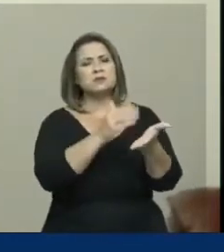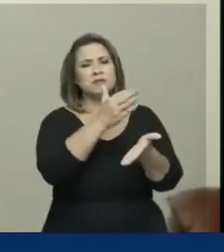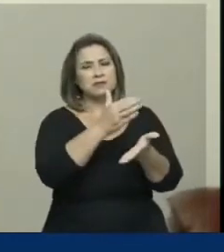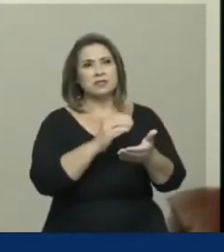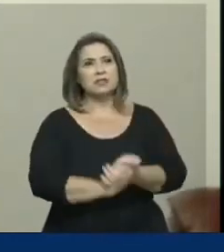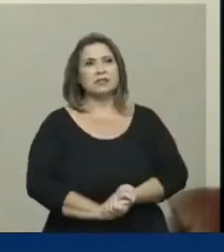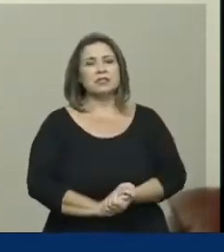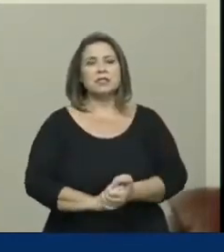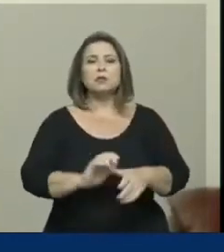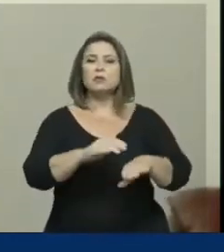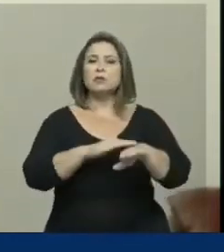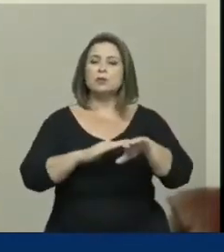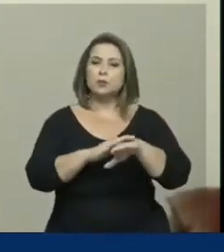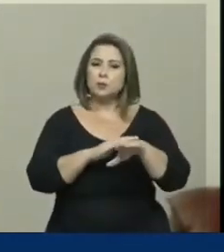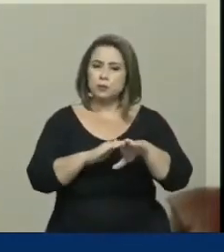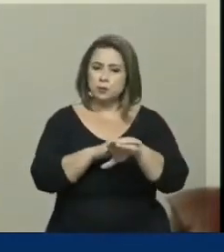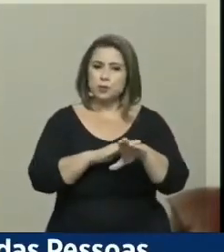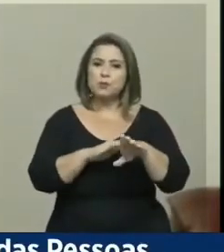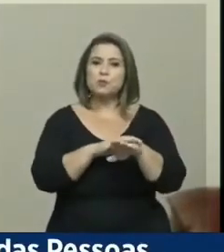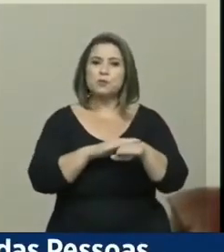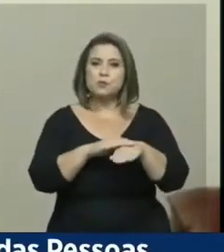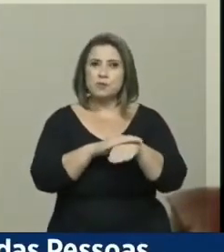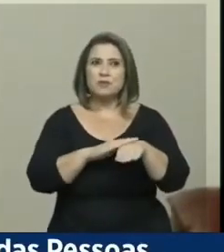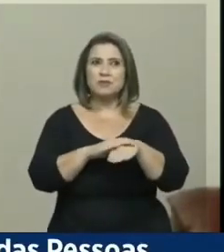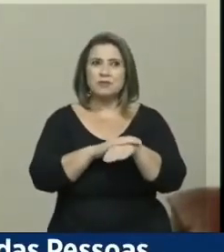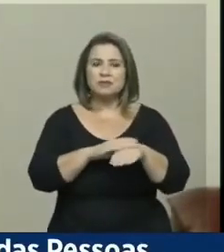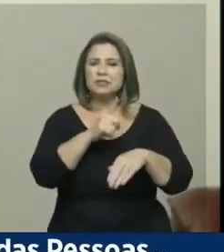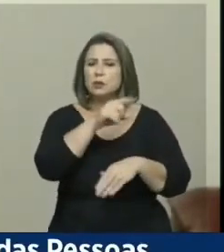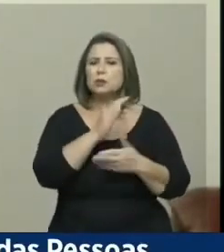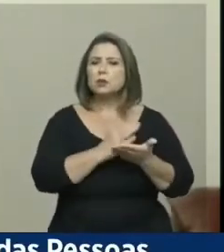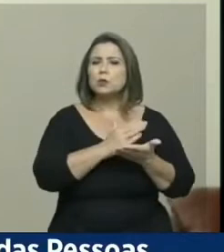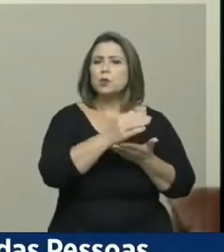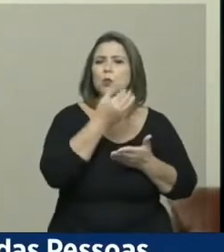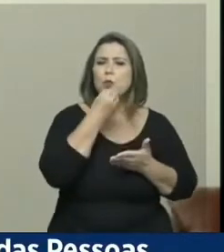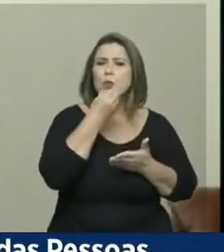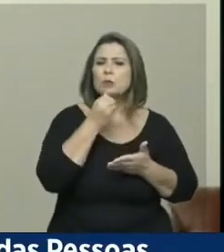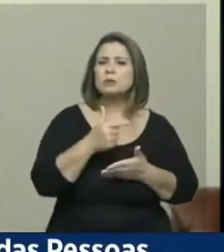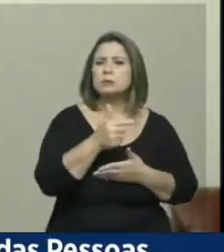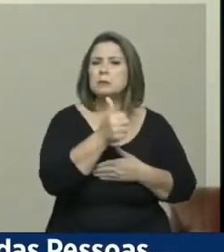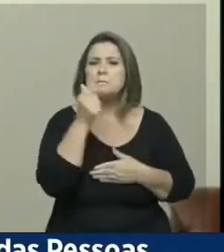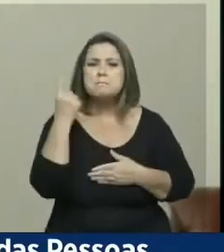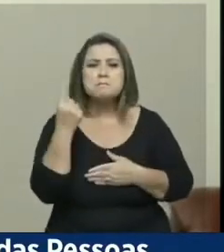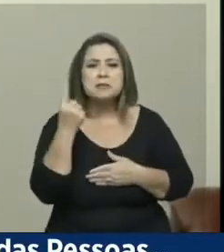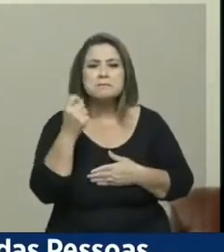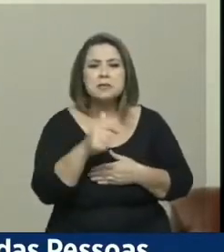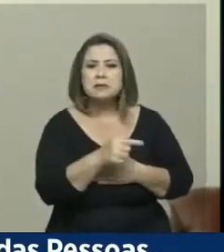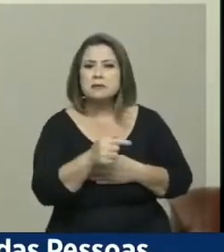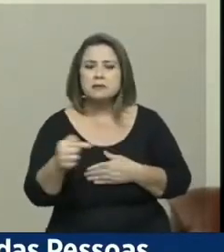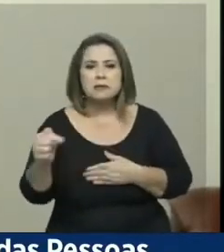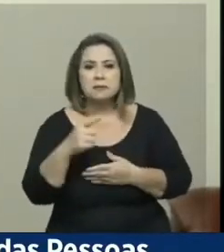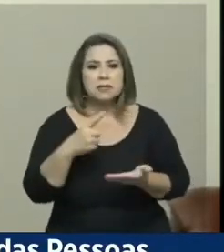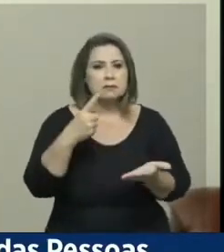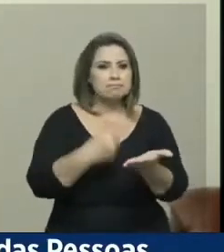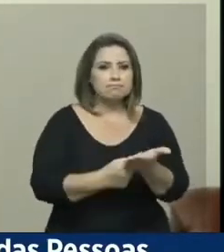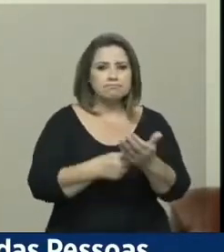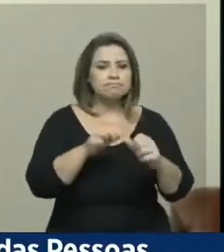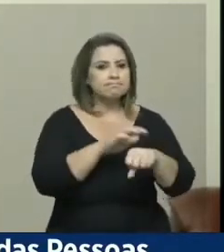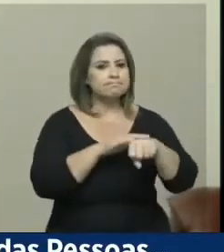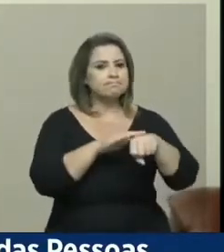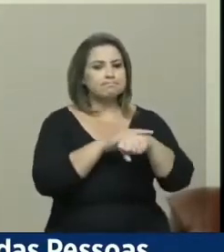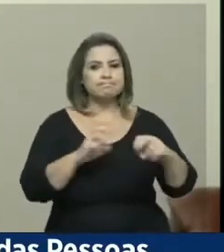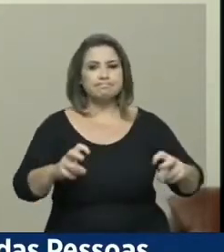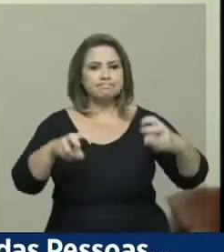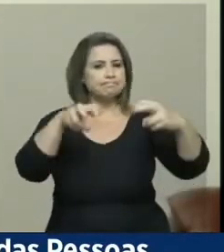tivemos a oportunidade de conversar com ele logo na primeira semana da sua gestão, estou falando disso a questão de menos de duas semanas,